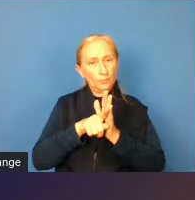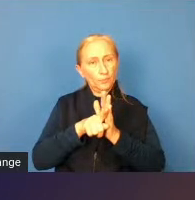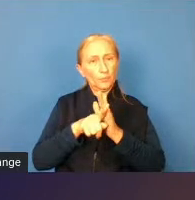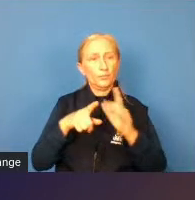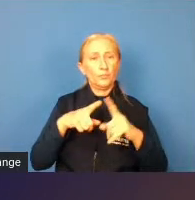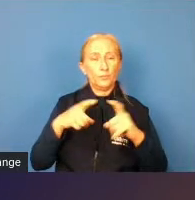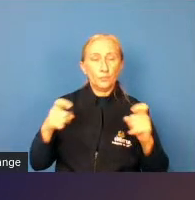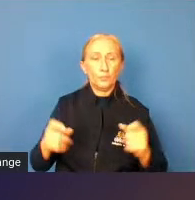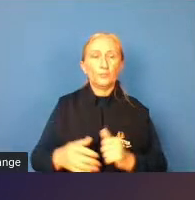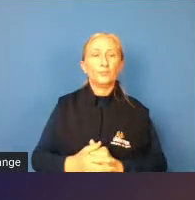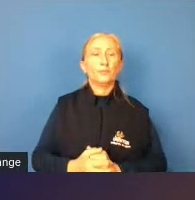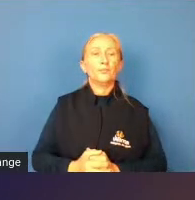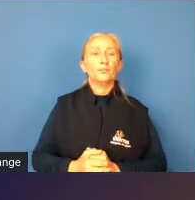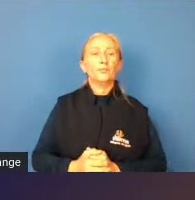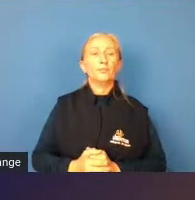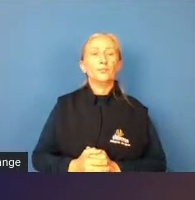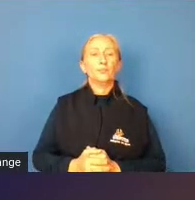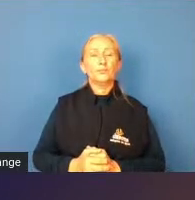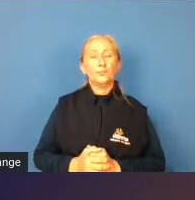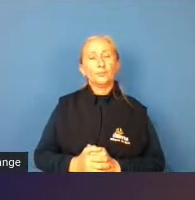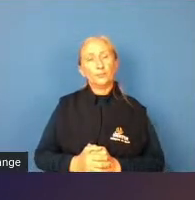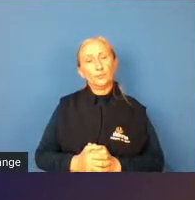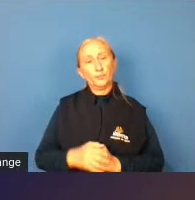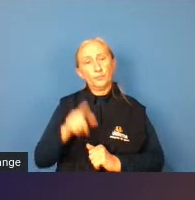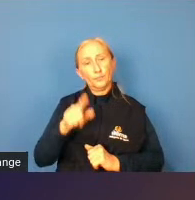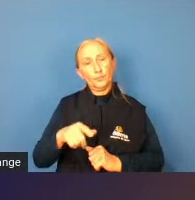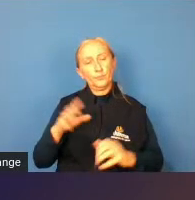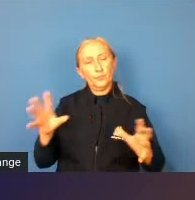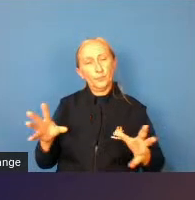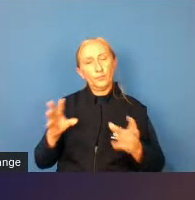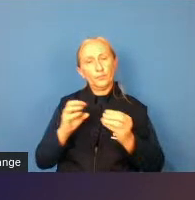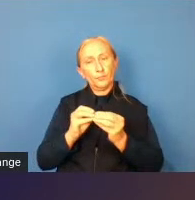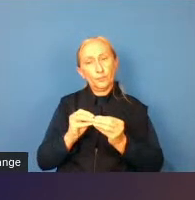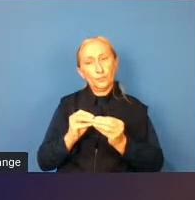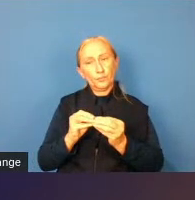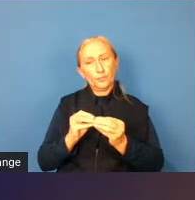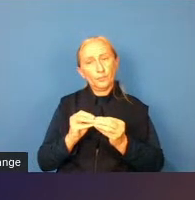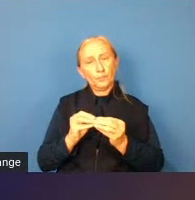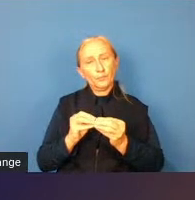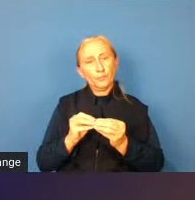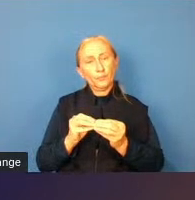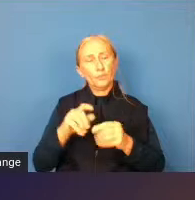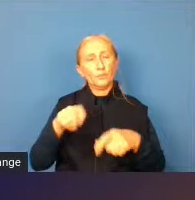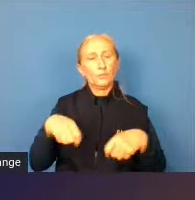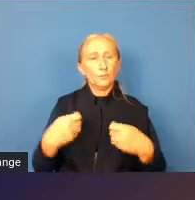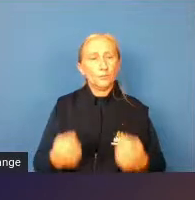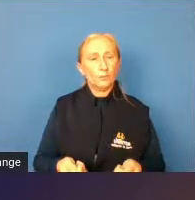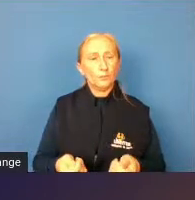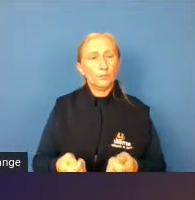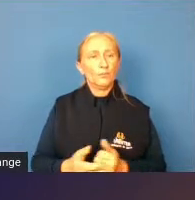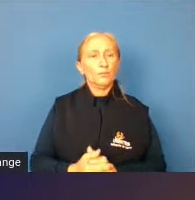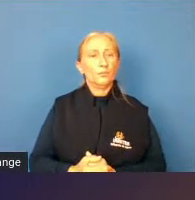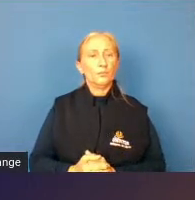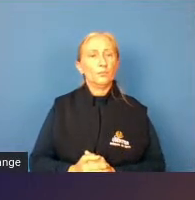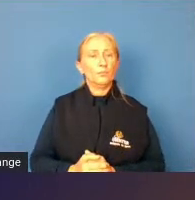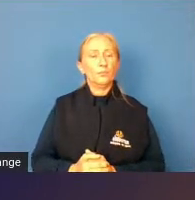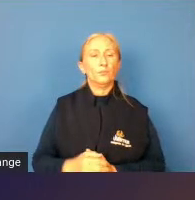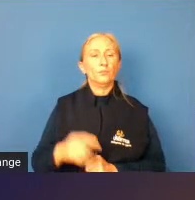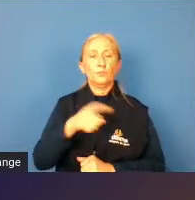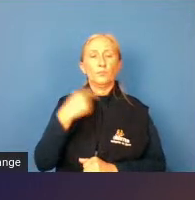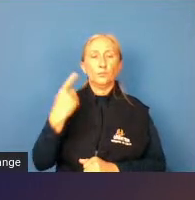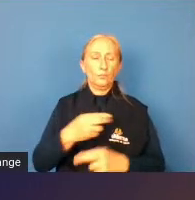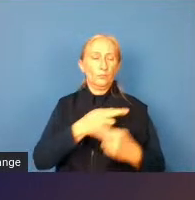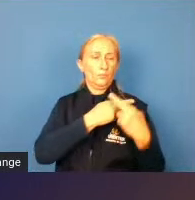científicas né então essa é minha conclusão aí sobre o nosso